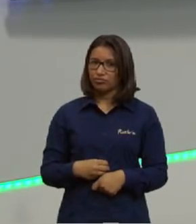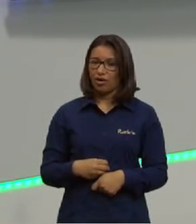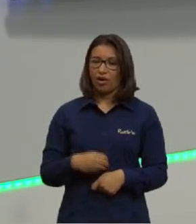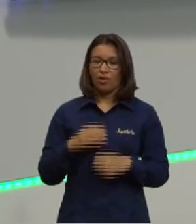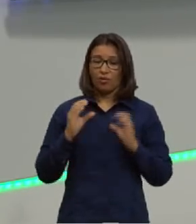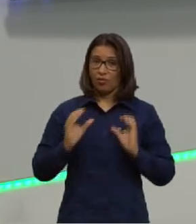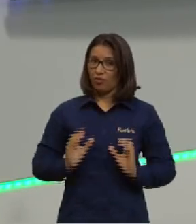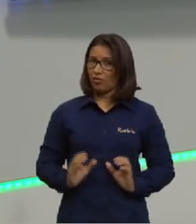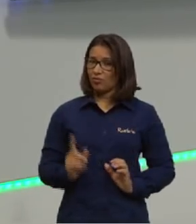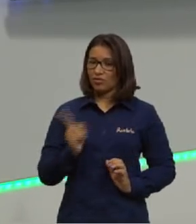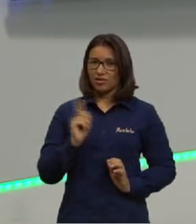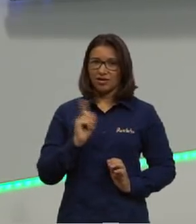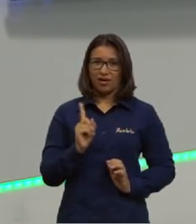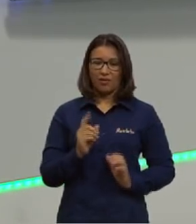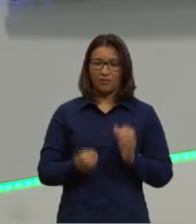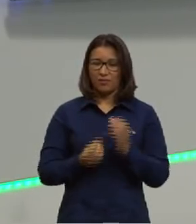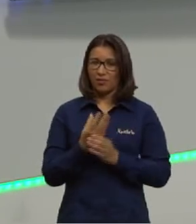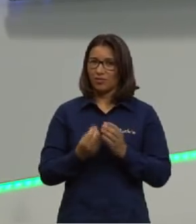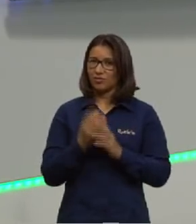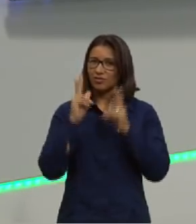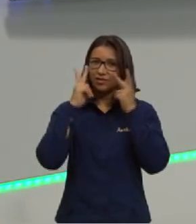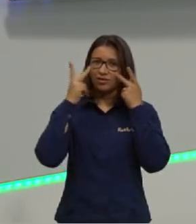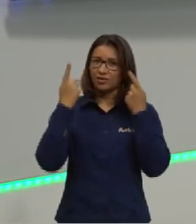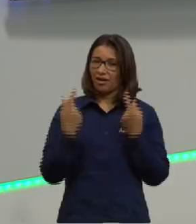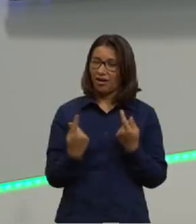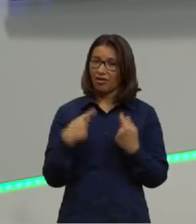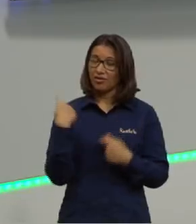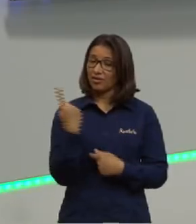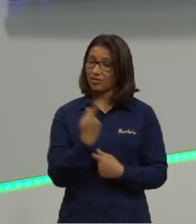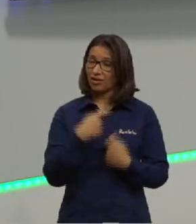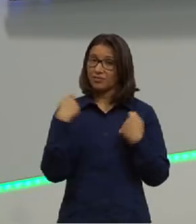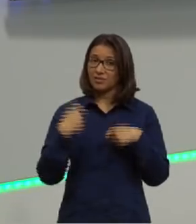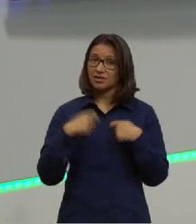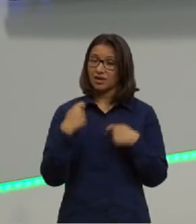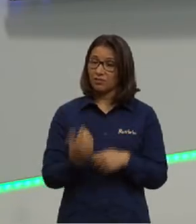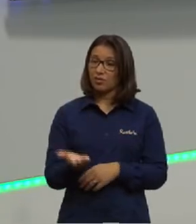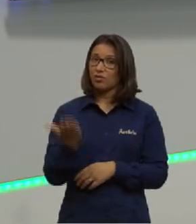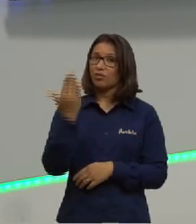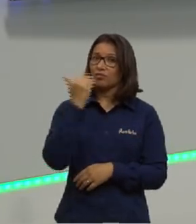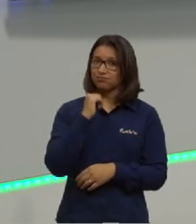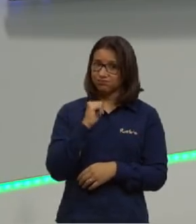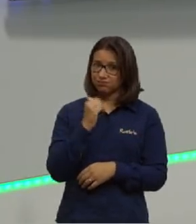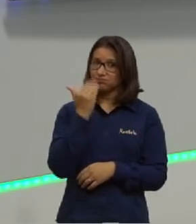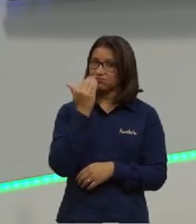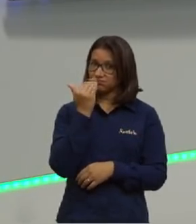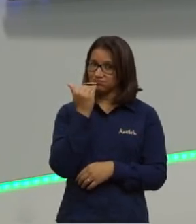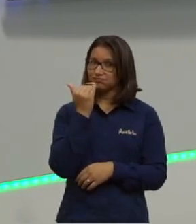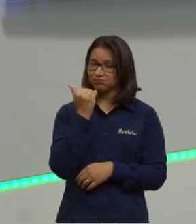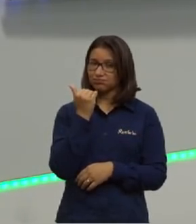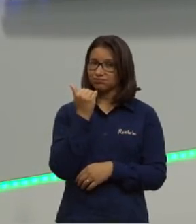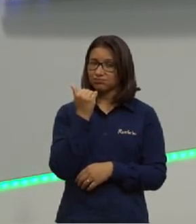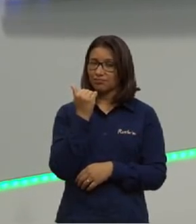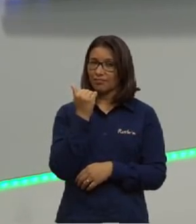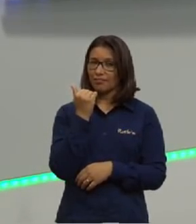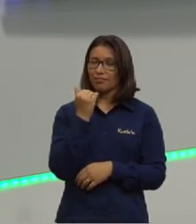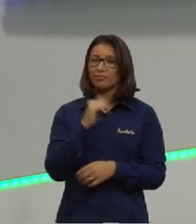naturalmente e a gente tem que estar suprindo essa necessidade através da nossa alimentação.